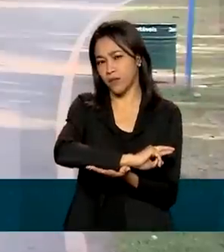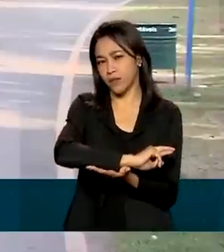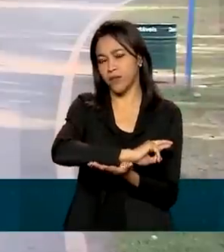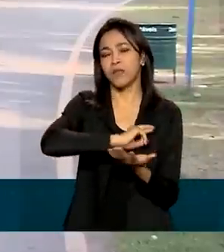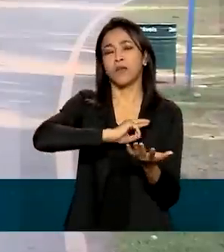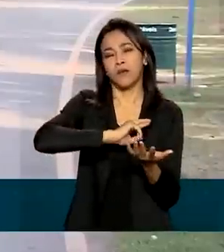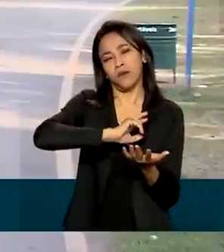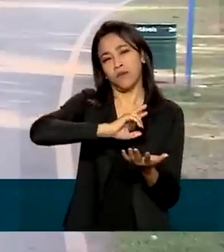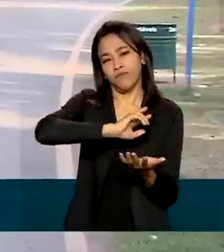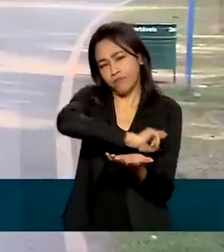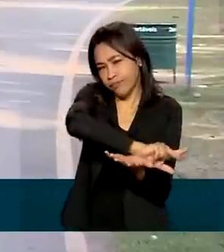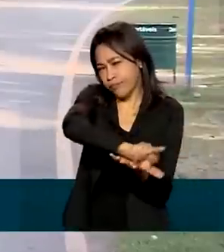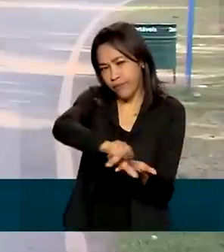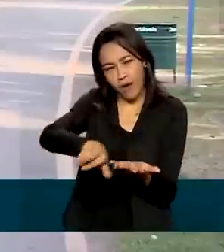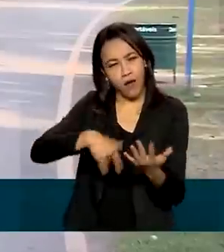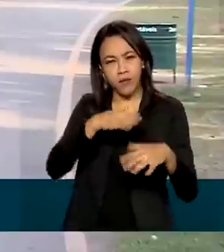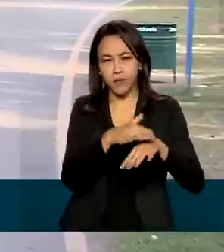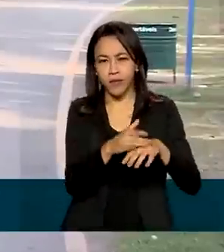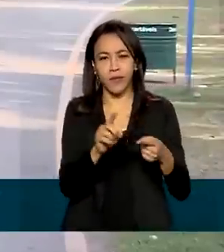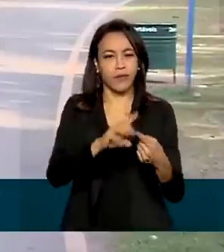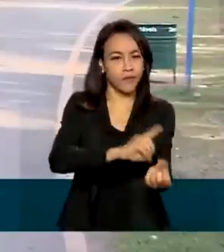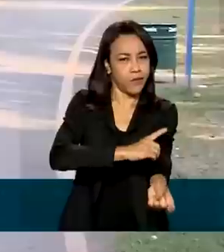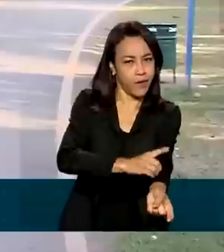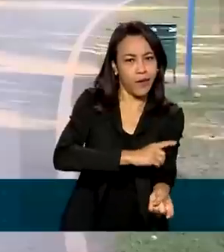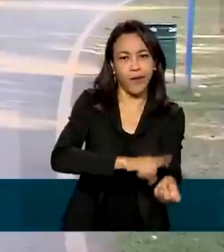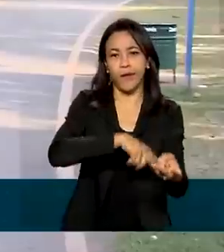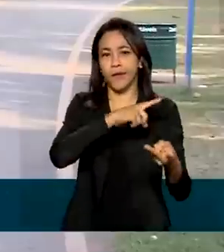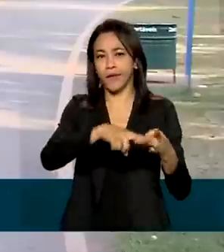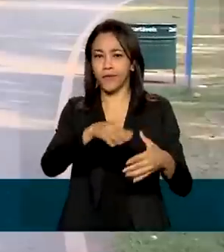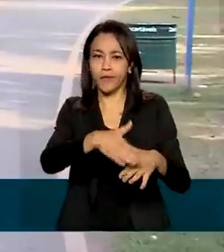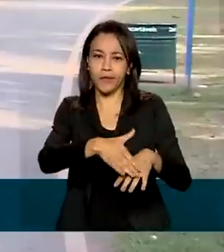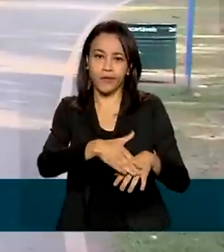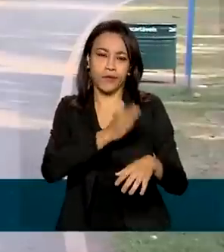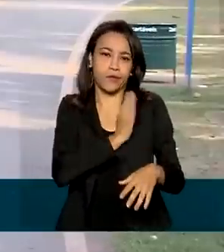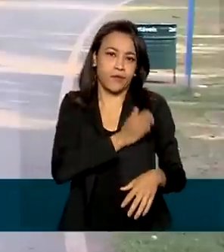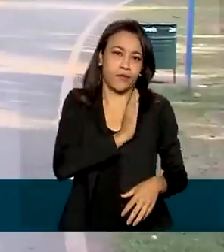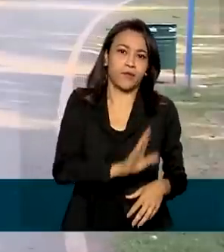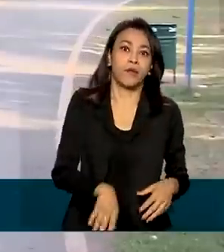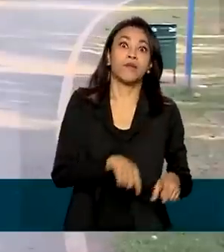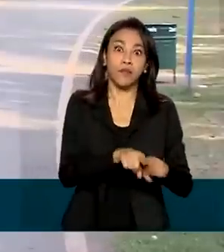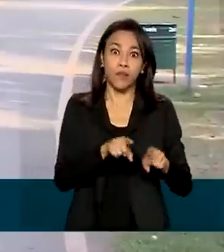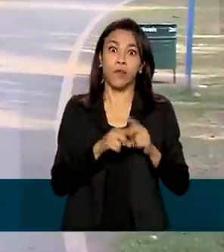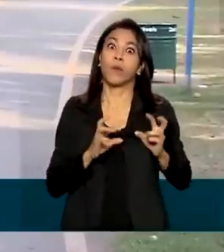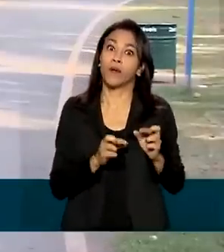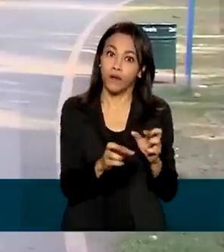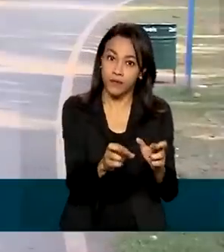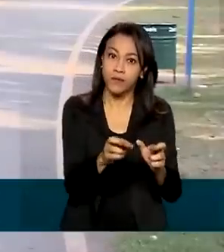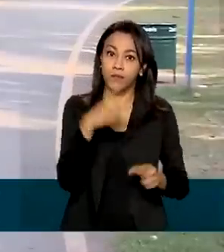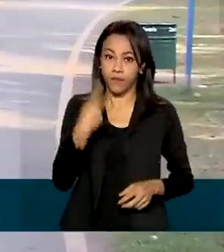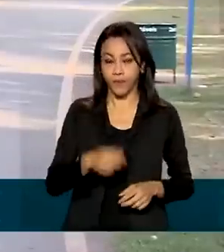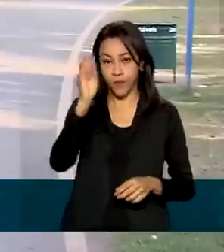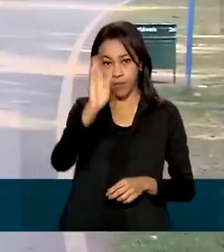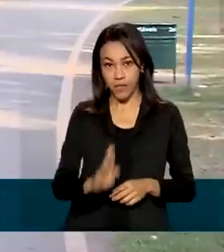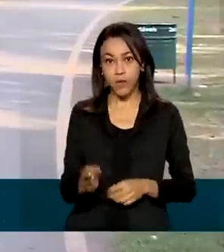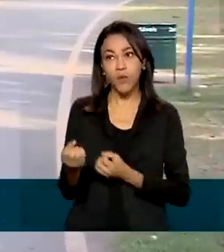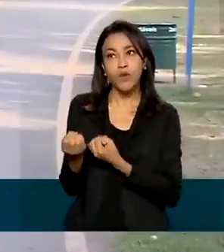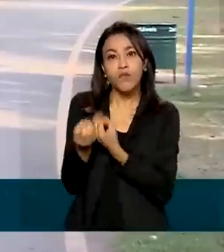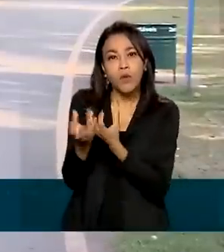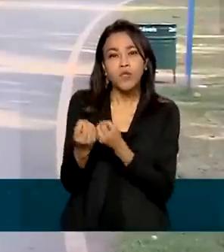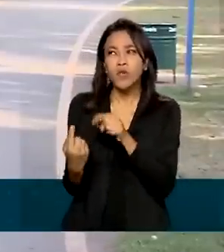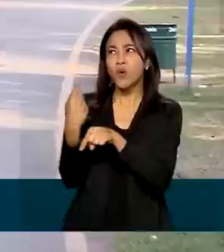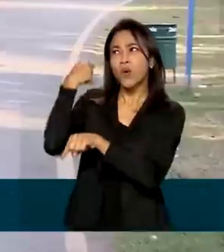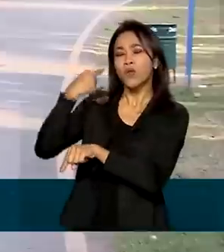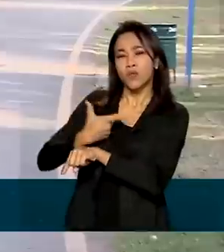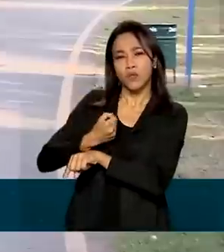provocadas por várias doenças, como diabetes, doenças do coração e até mesmo o câncer. No Brasil, dados de 2021